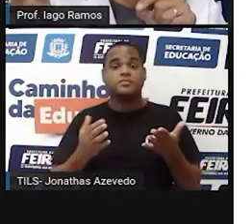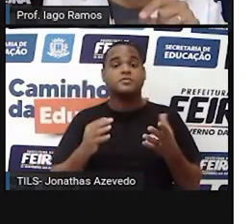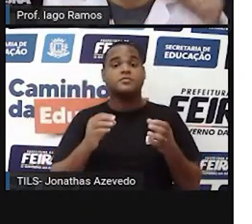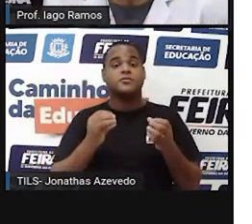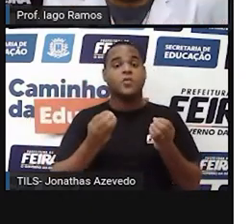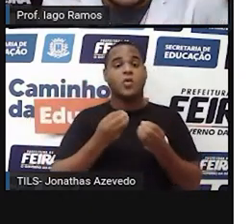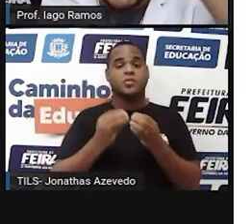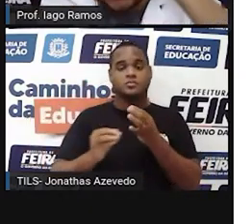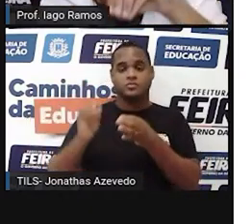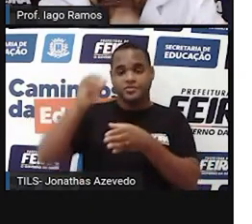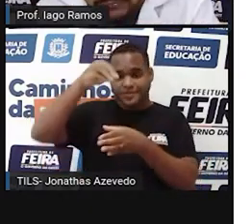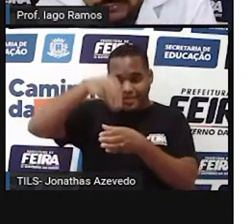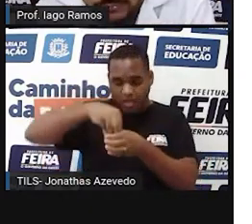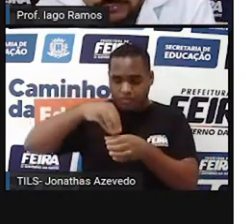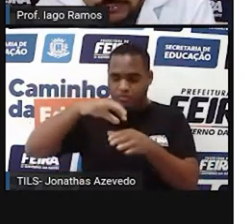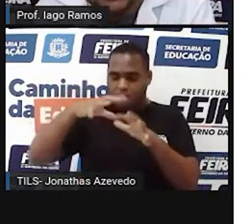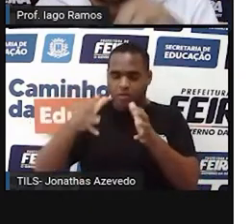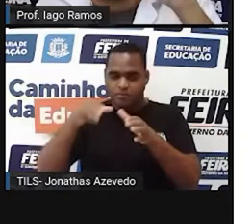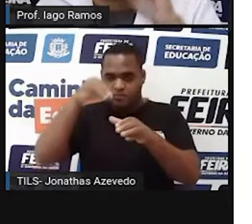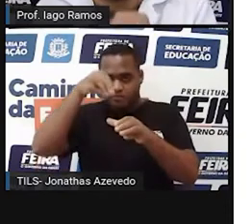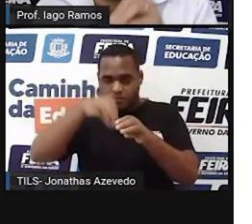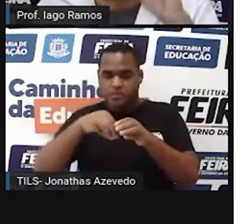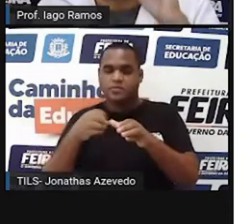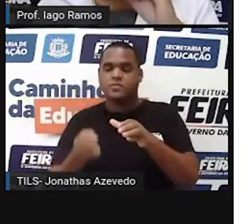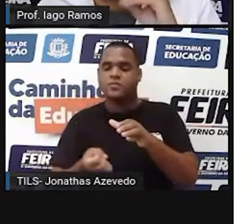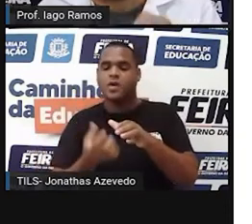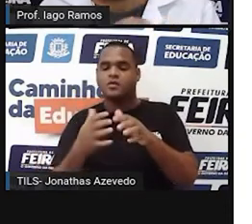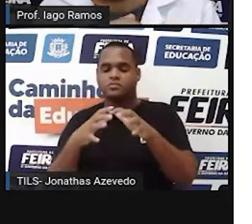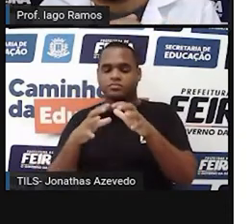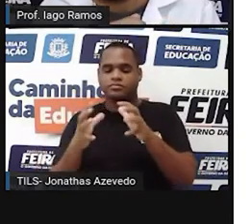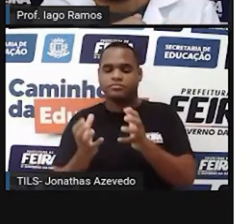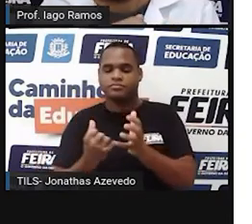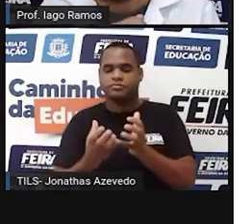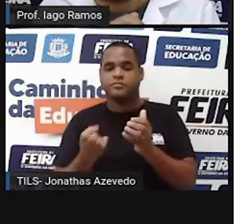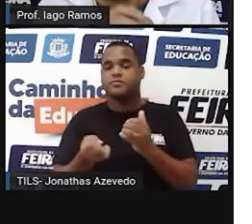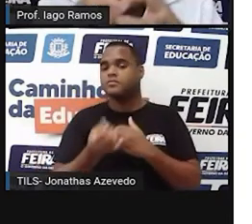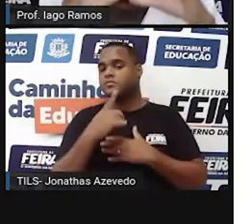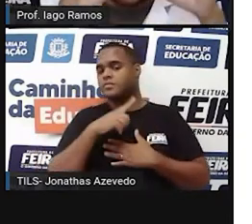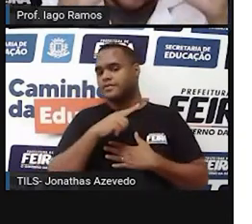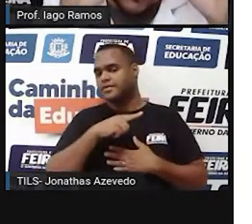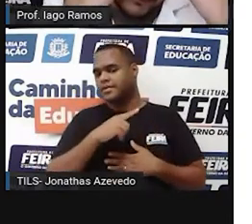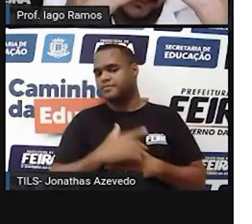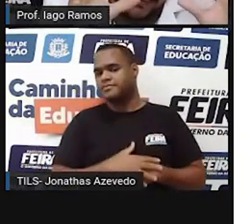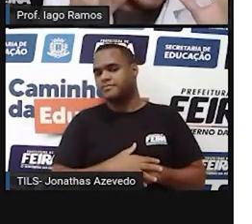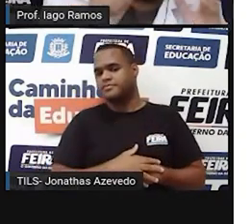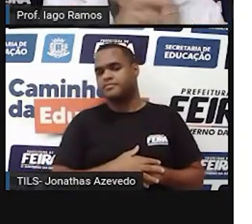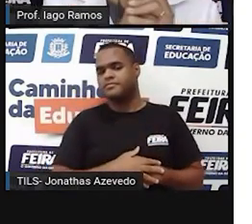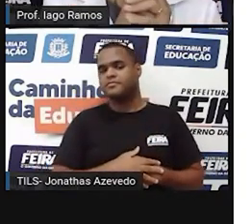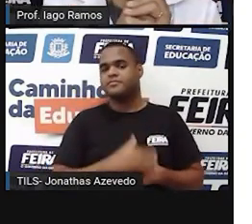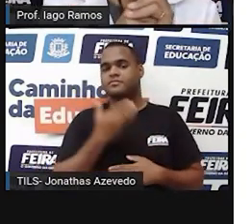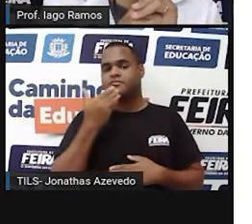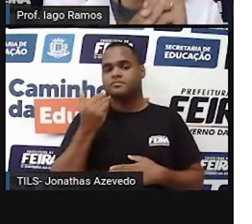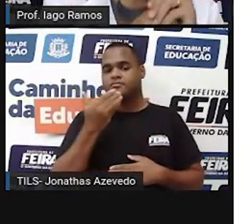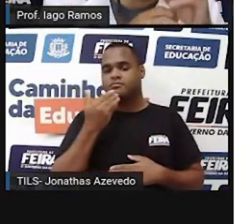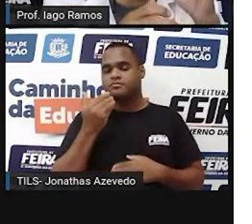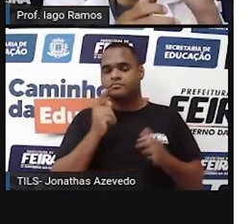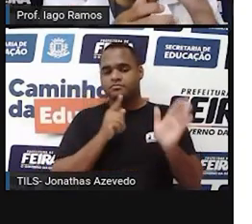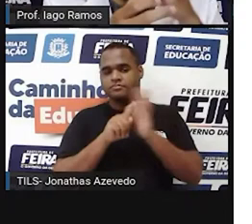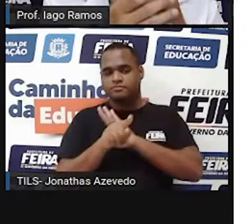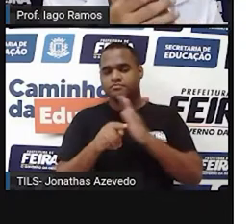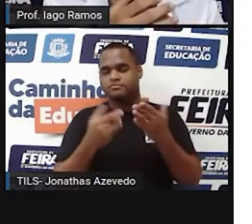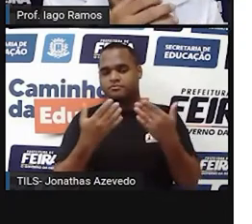espaço interno tem uma bola como esta? Deixa eu melhorar essa pergunta.